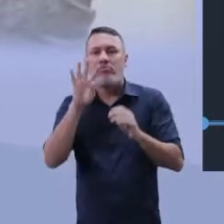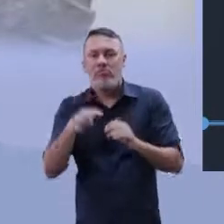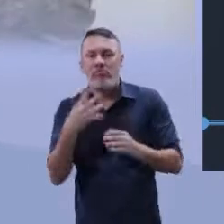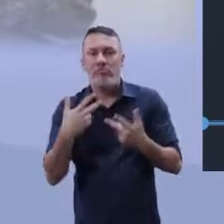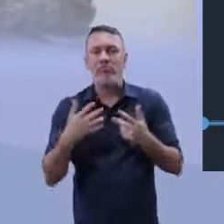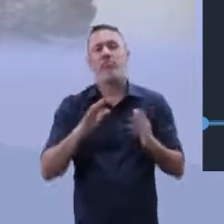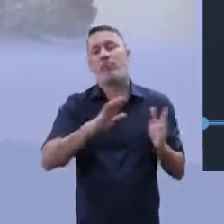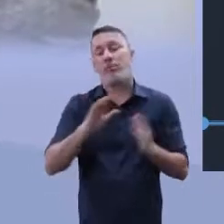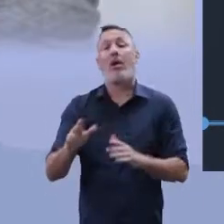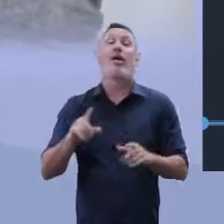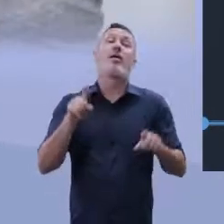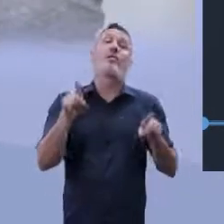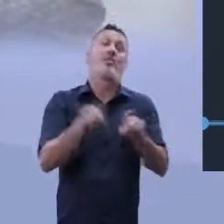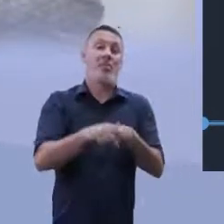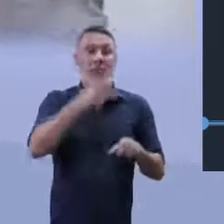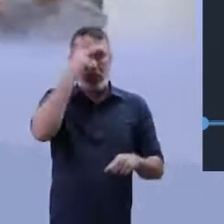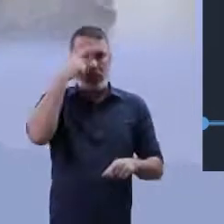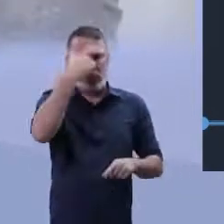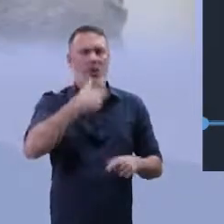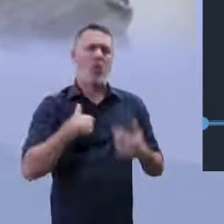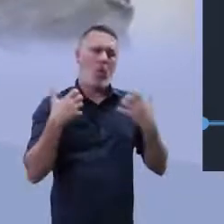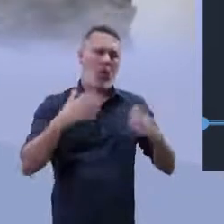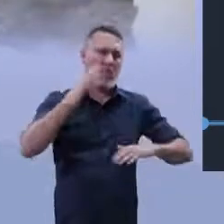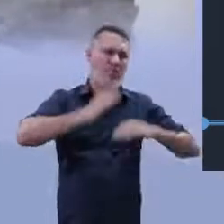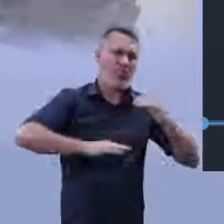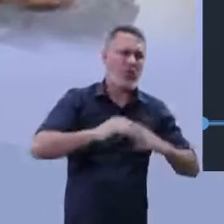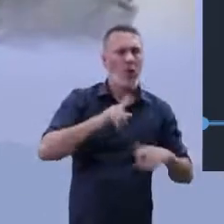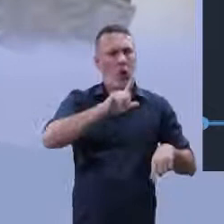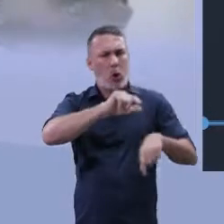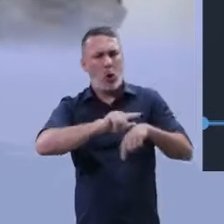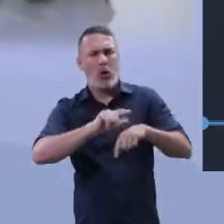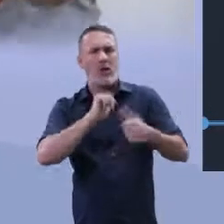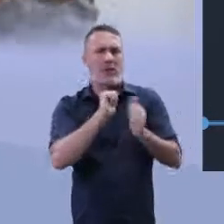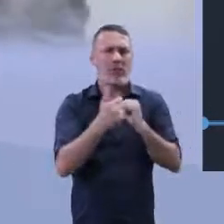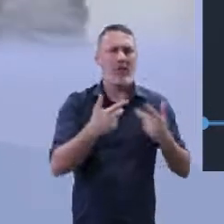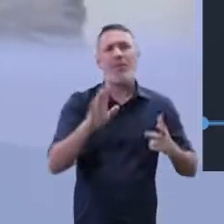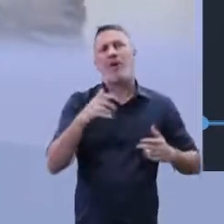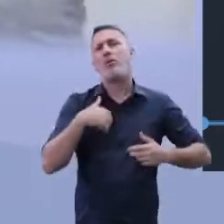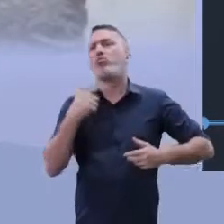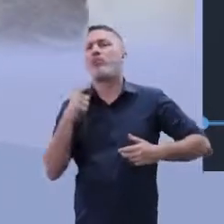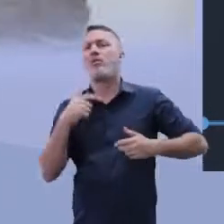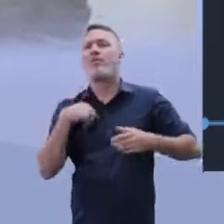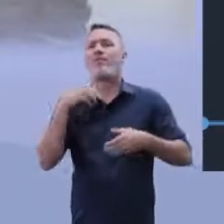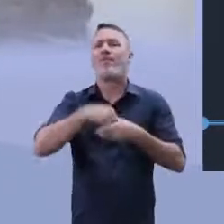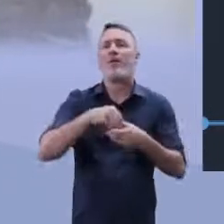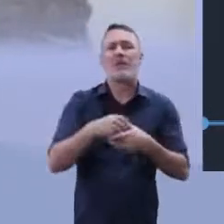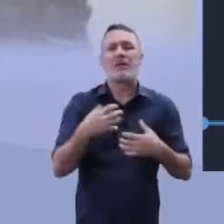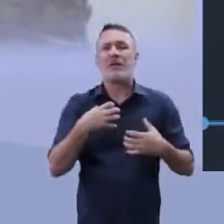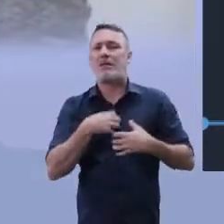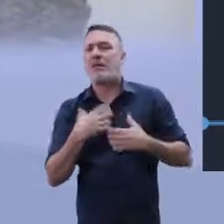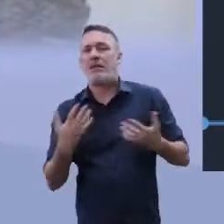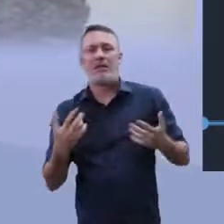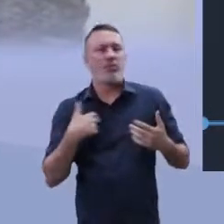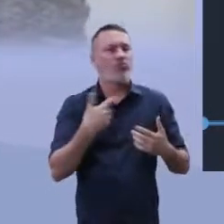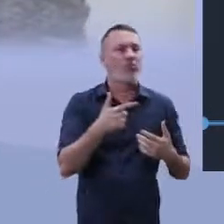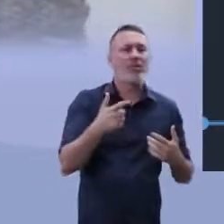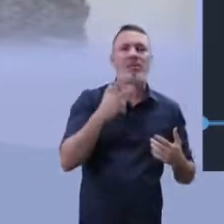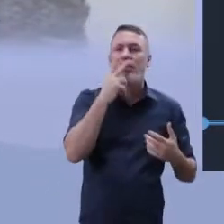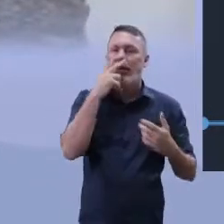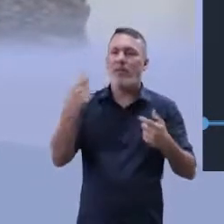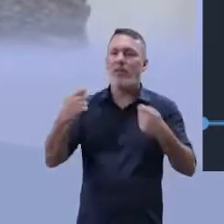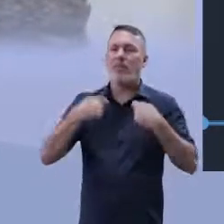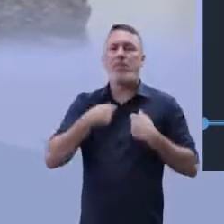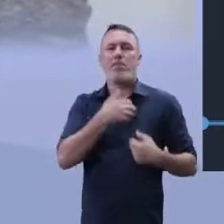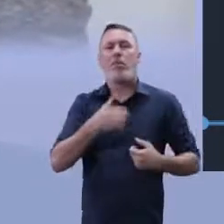Ou, quando eu quero praticar, beleza, eu não tenho horário para fazer uma prática esportiva, mas eu não tenho estrutura. Eu não tenho